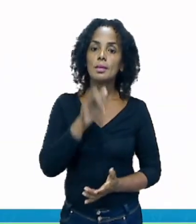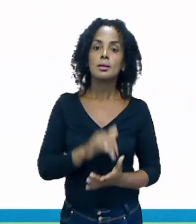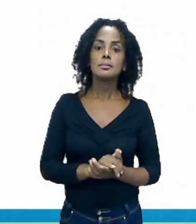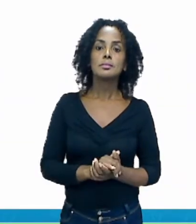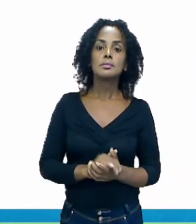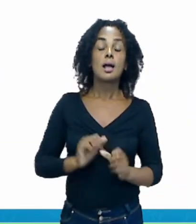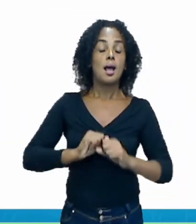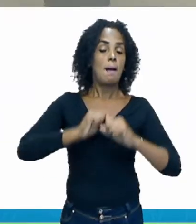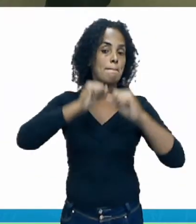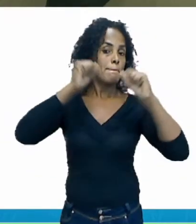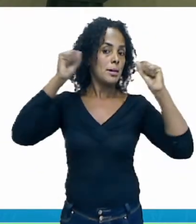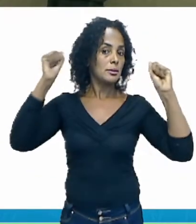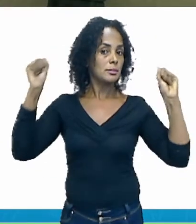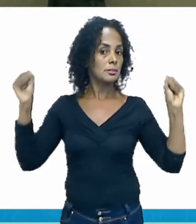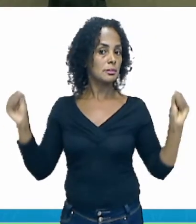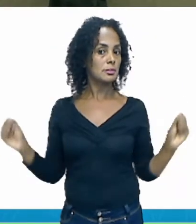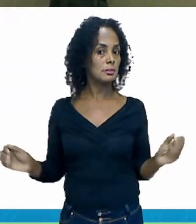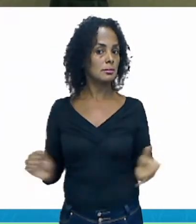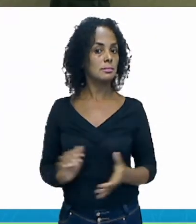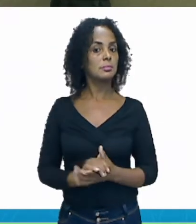Amanheceu. Vamos lá,